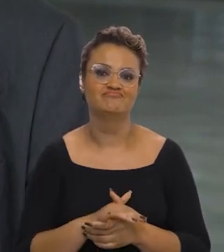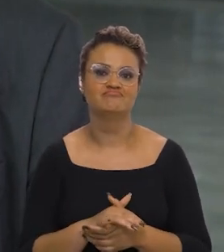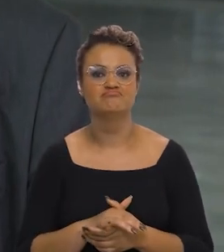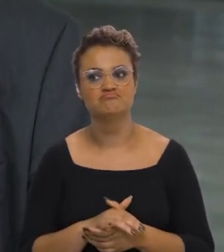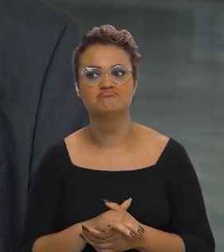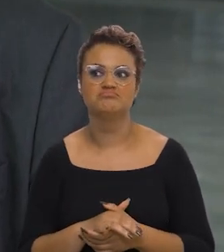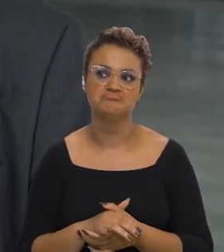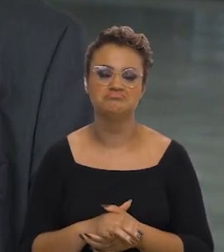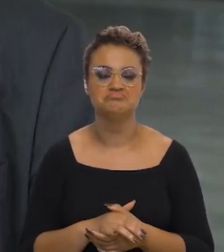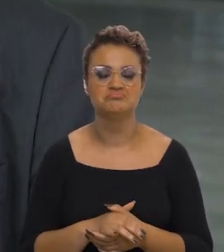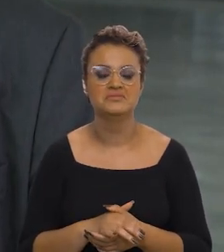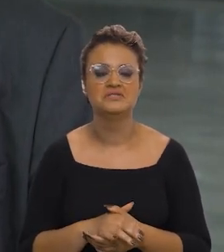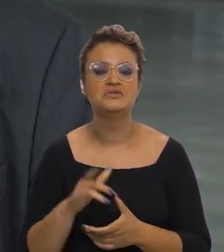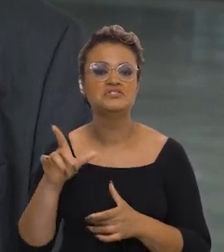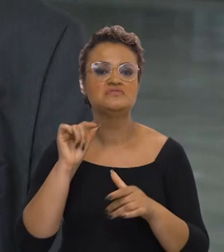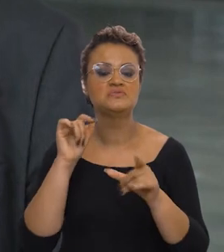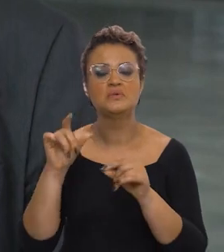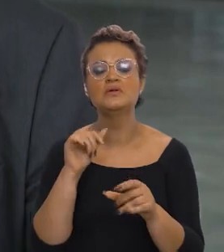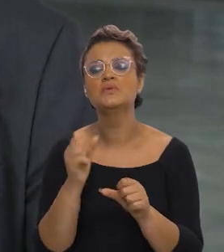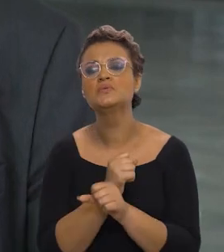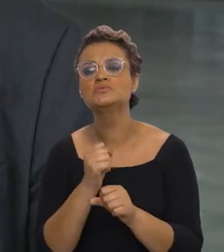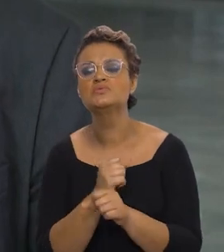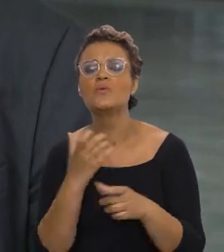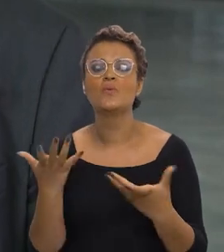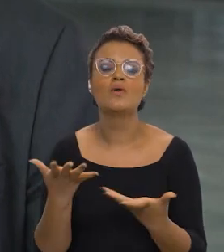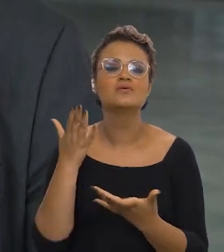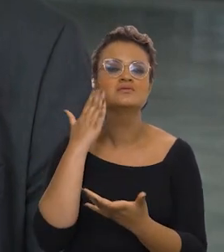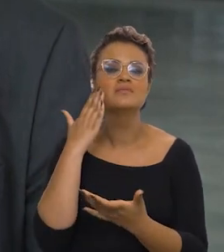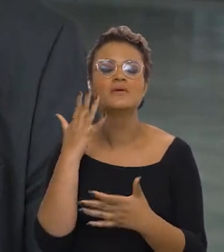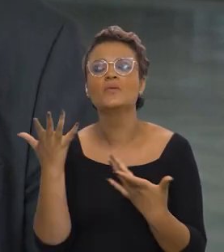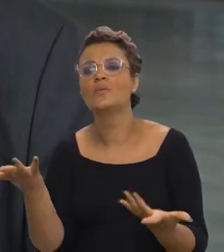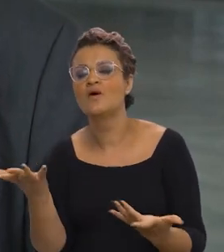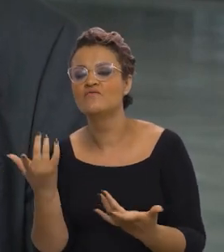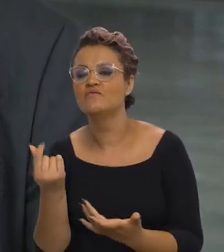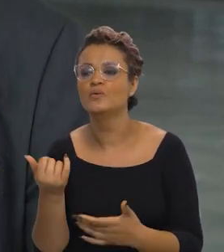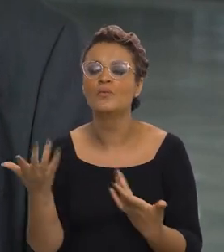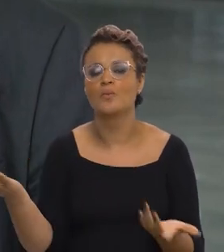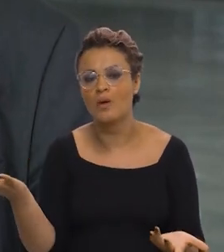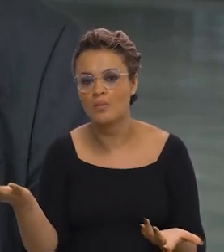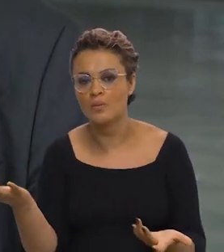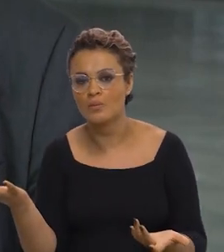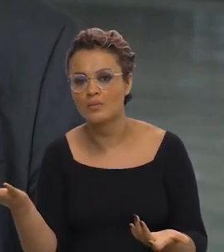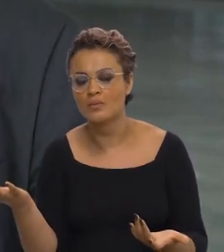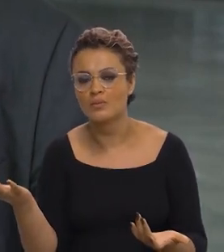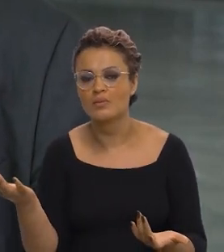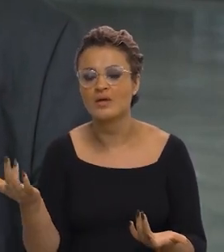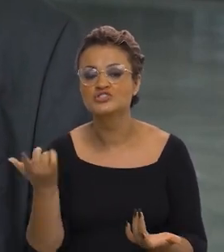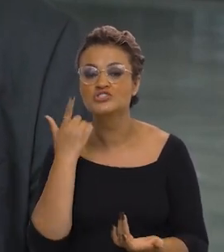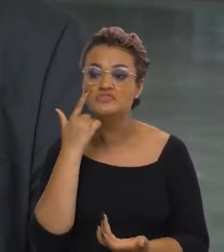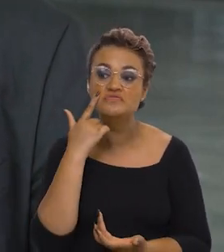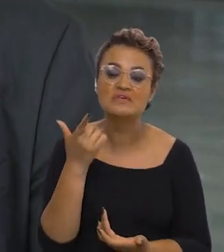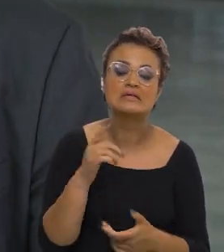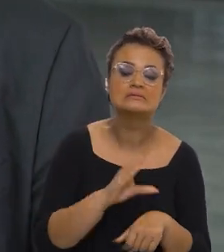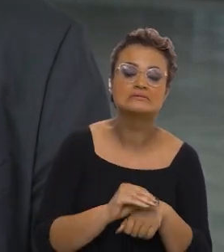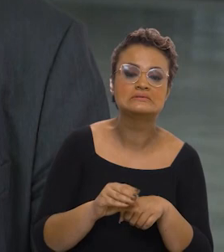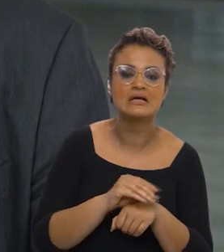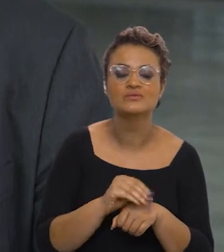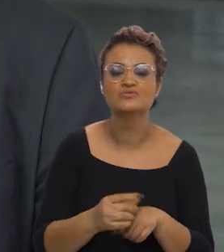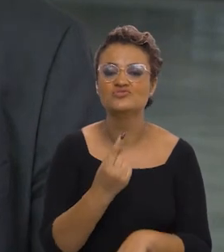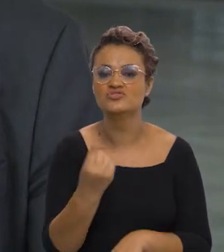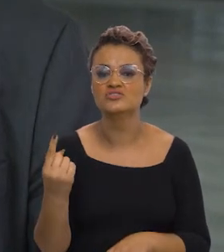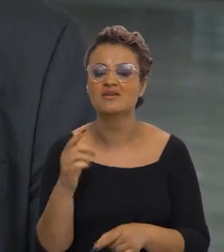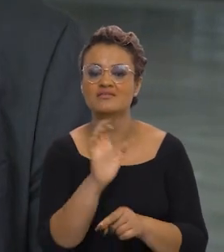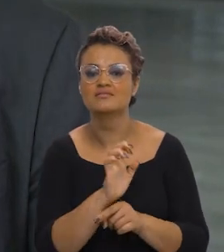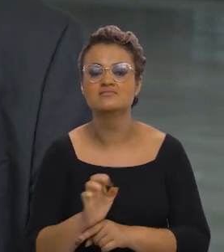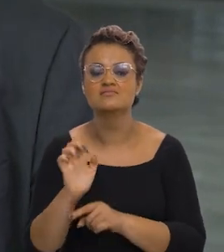ao escolher as obras, ao definir, inclusive, os valores, a gente foi olhando os dados